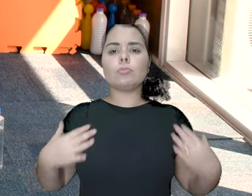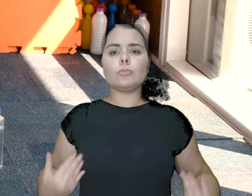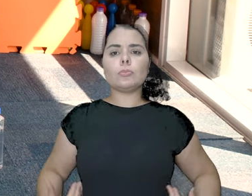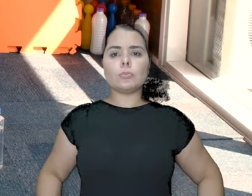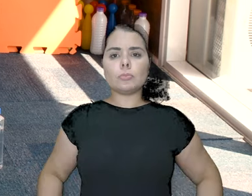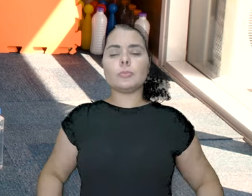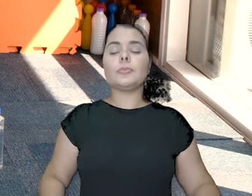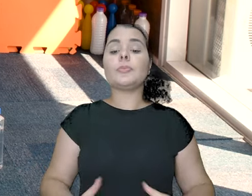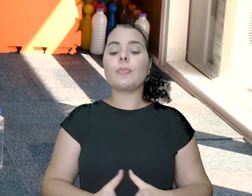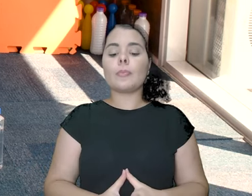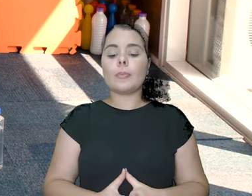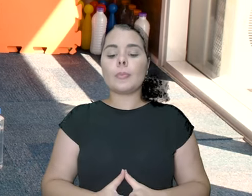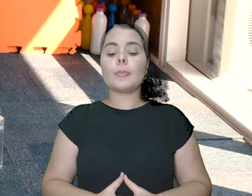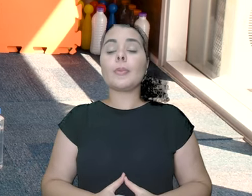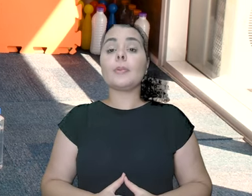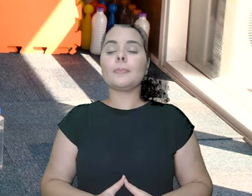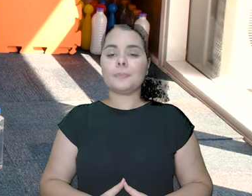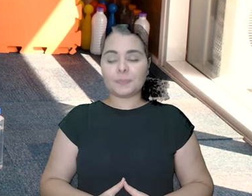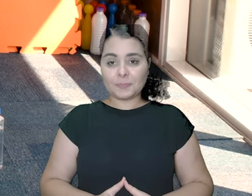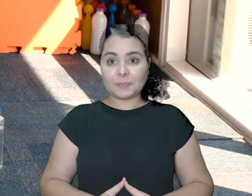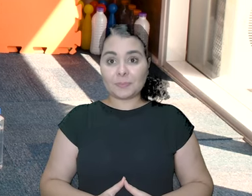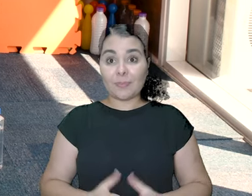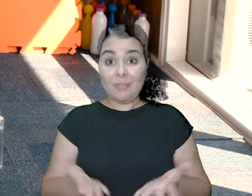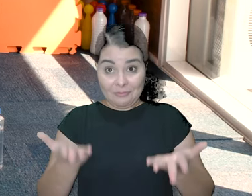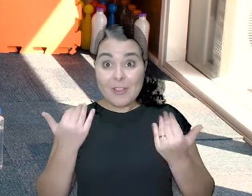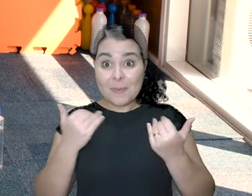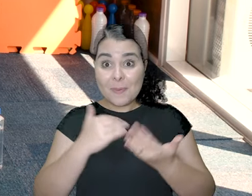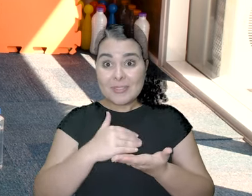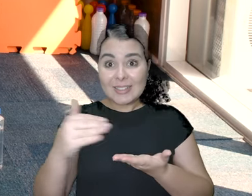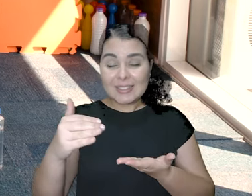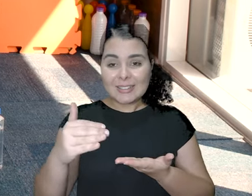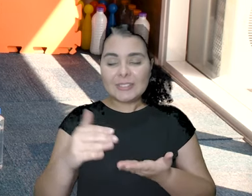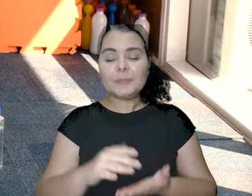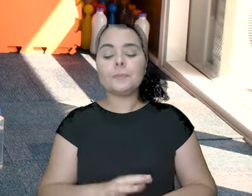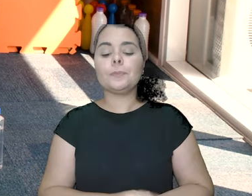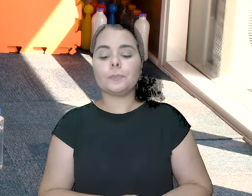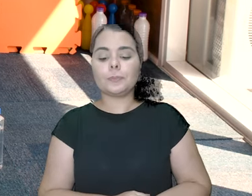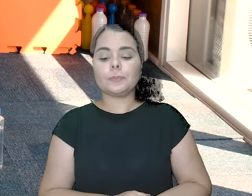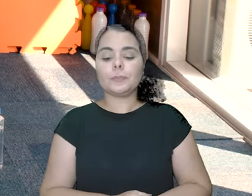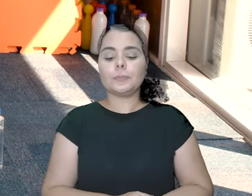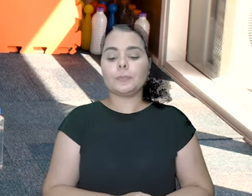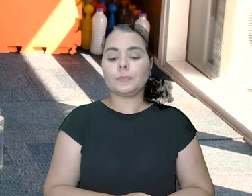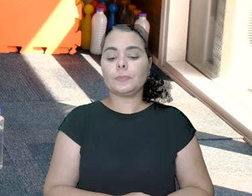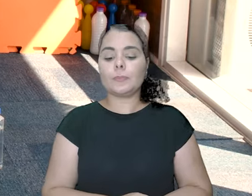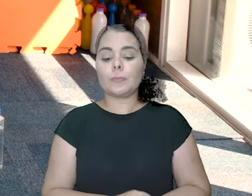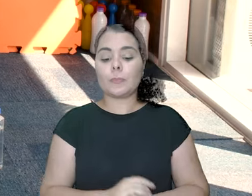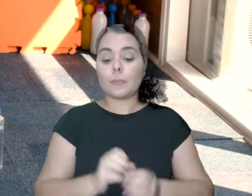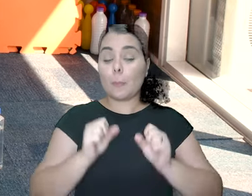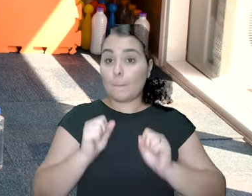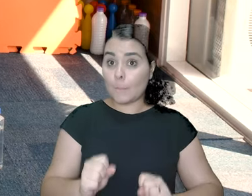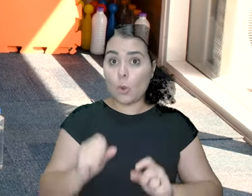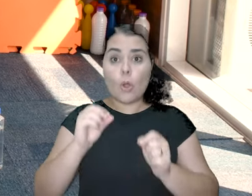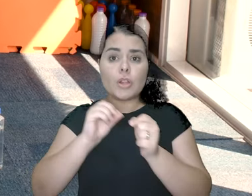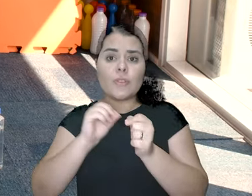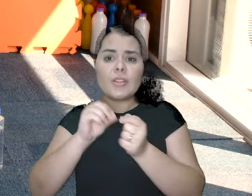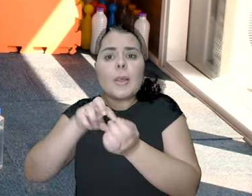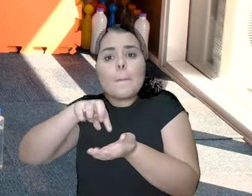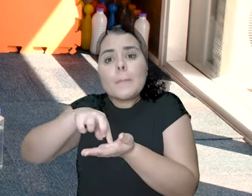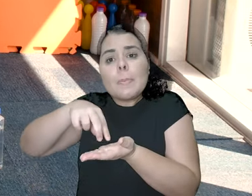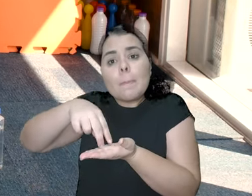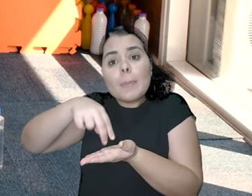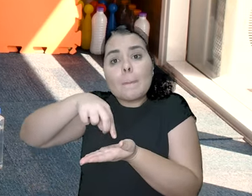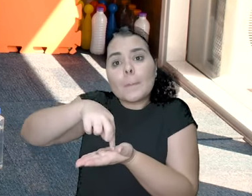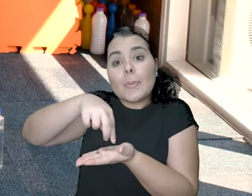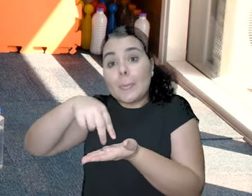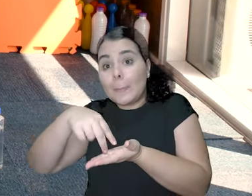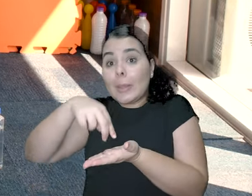Apassa um pouco, deixa o braço aqui esticadinho. Inclina. Vamos começar? Bora! Você pode